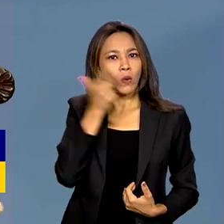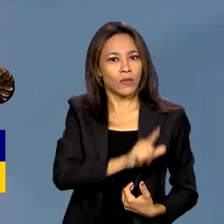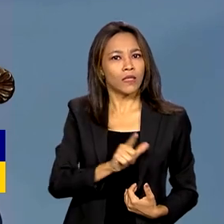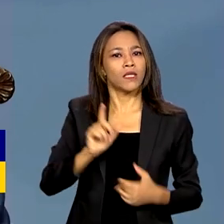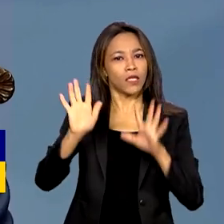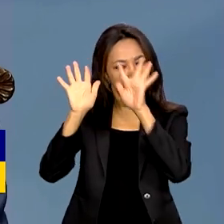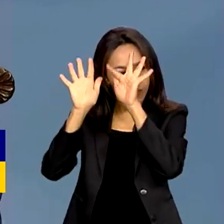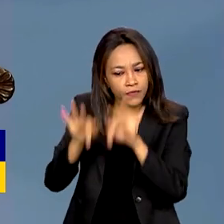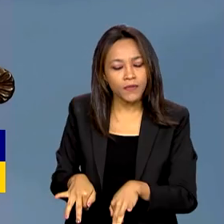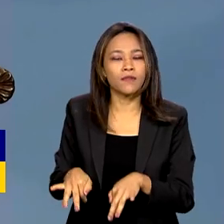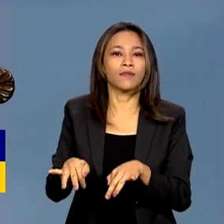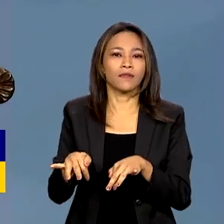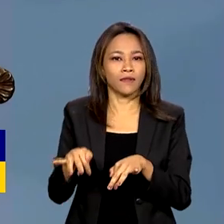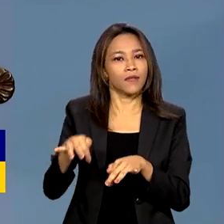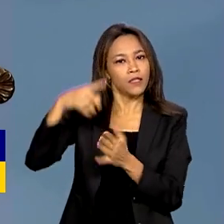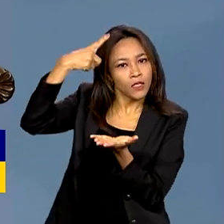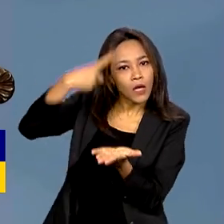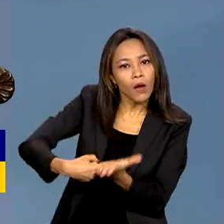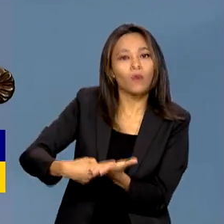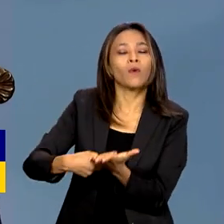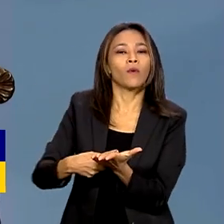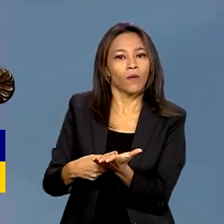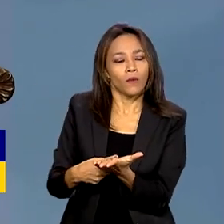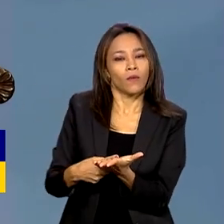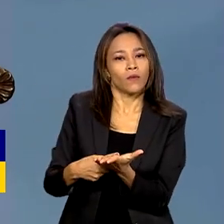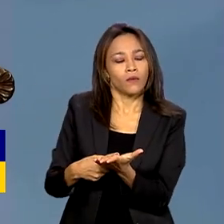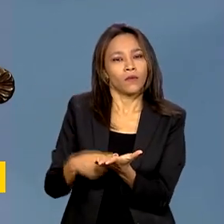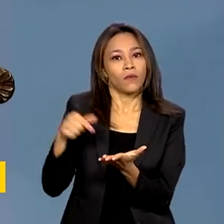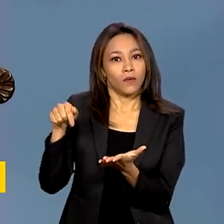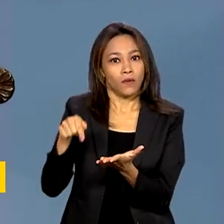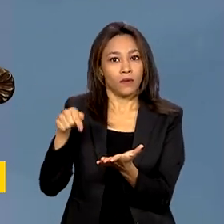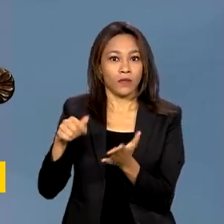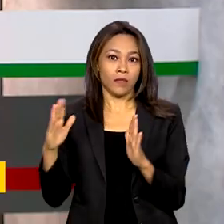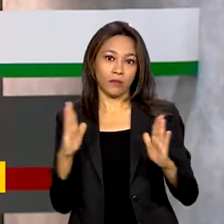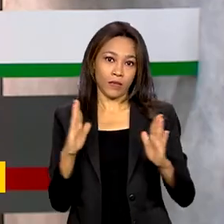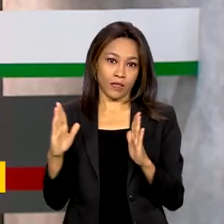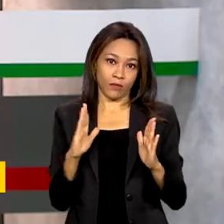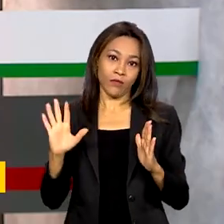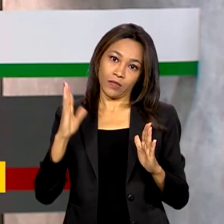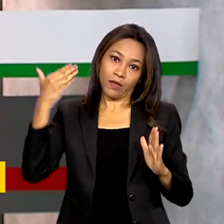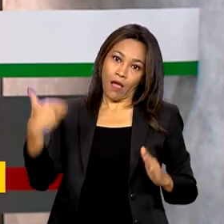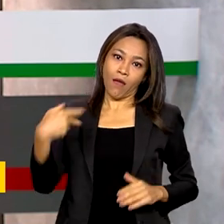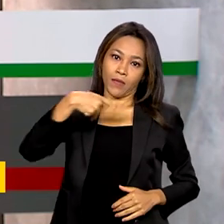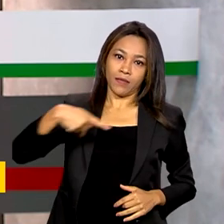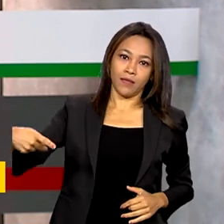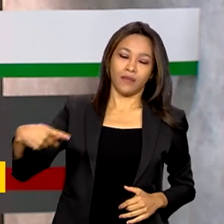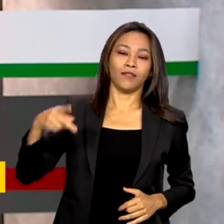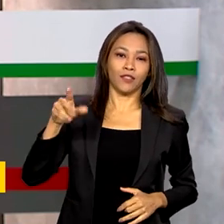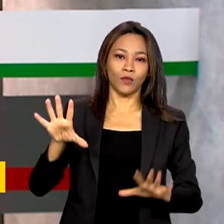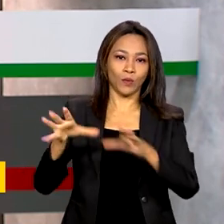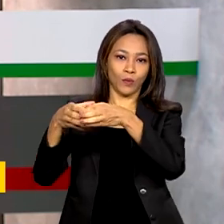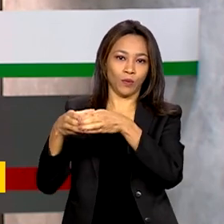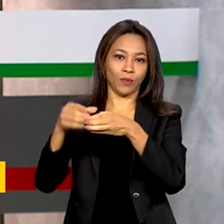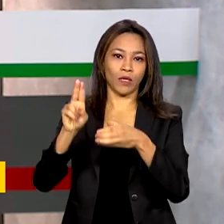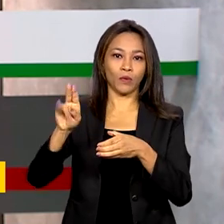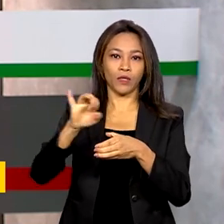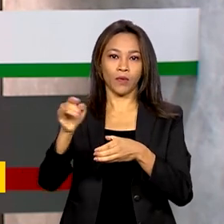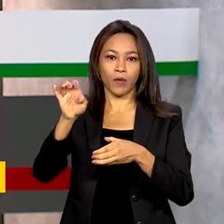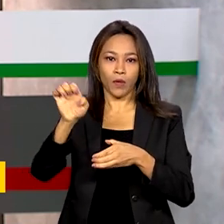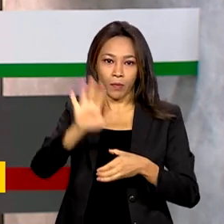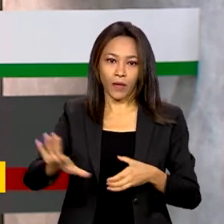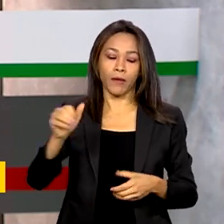finalizado, durante a sua própria presidência. E aqui no Brasil, governadores,